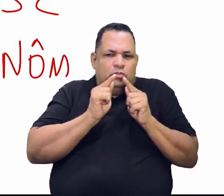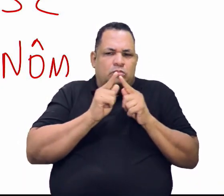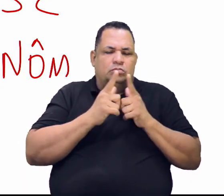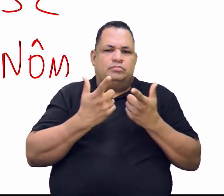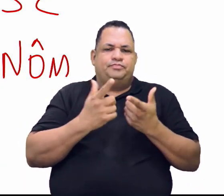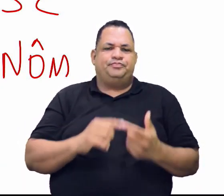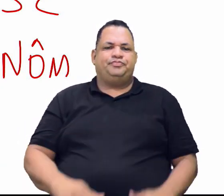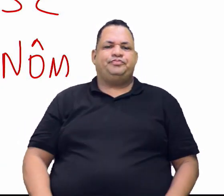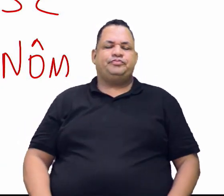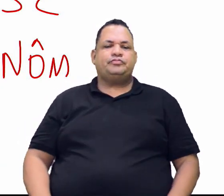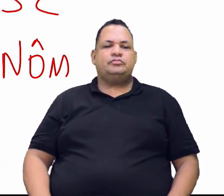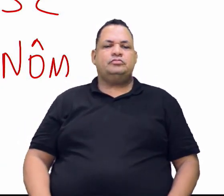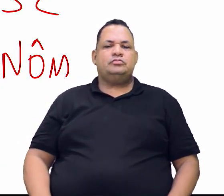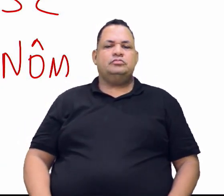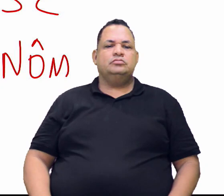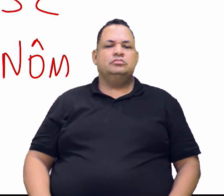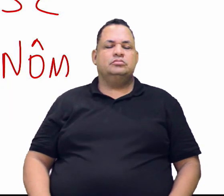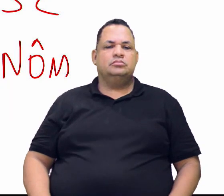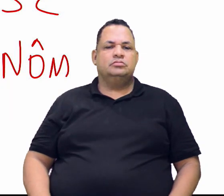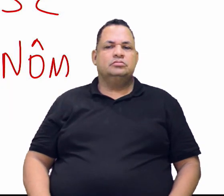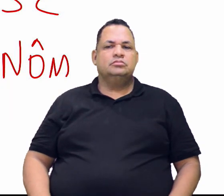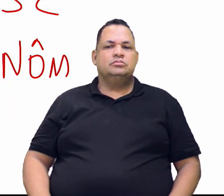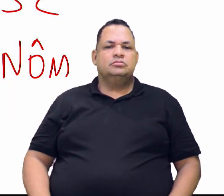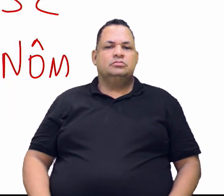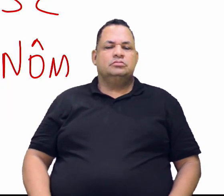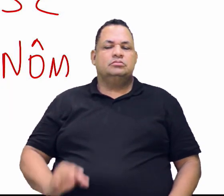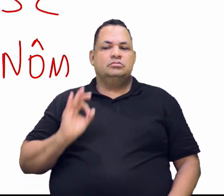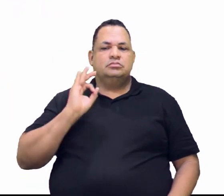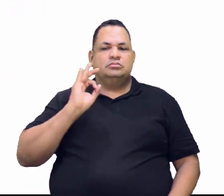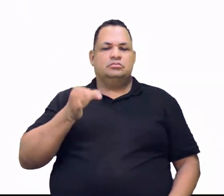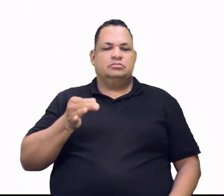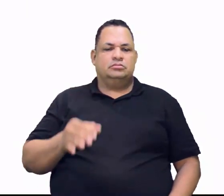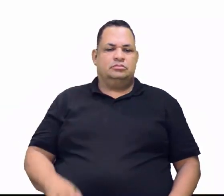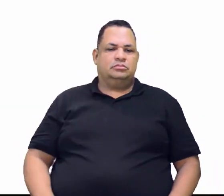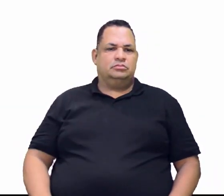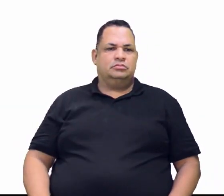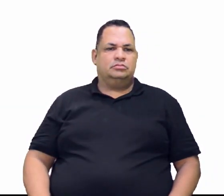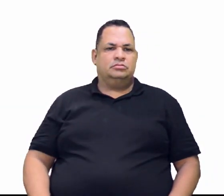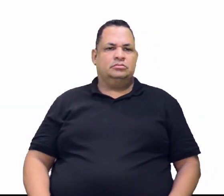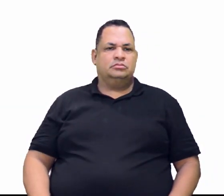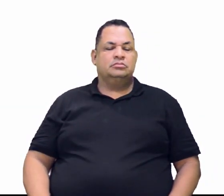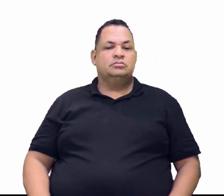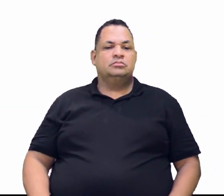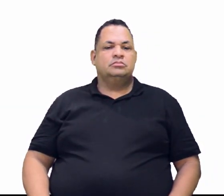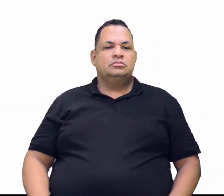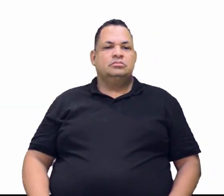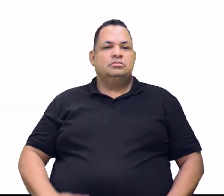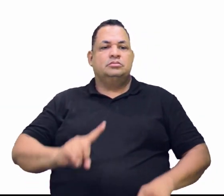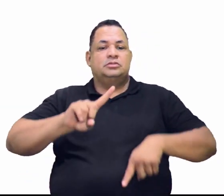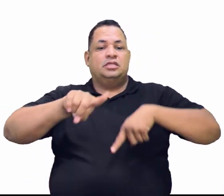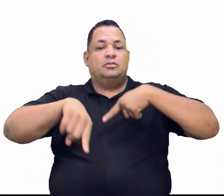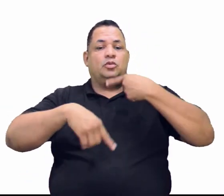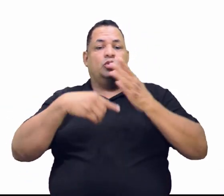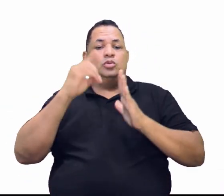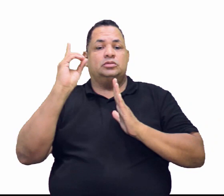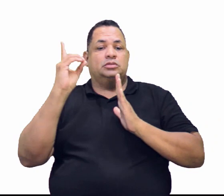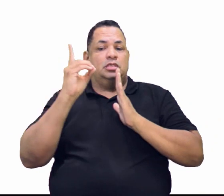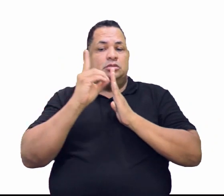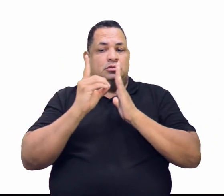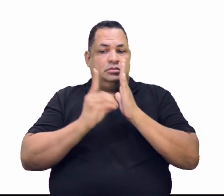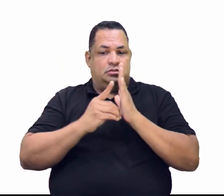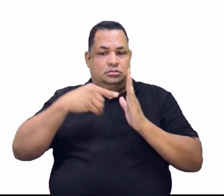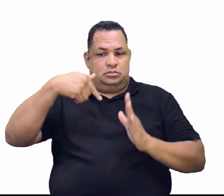Ou no mínimo, não tem que quebrar nada. Tá certo? Olha aí. Na década de 70,